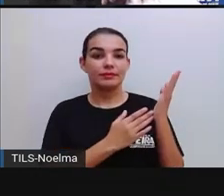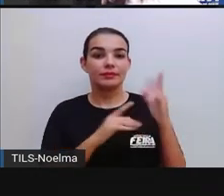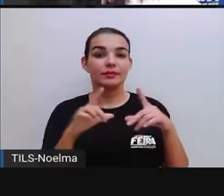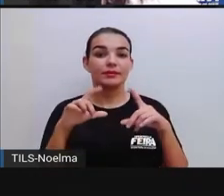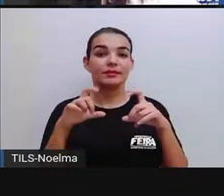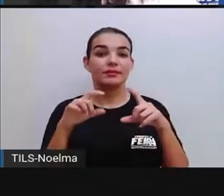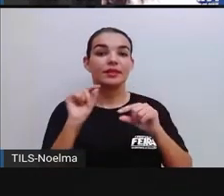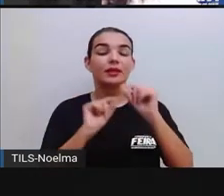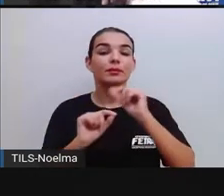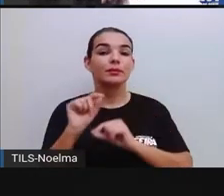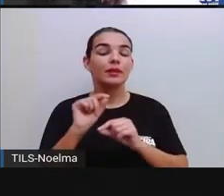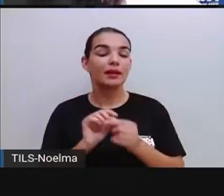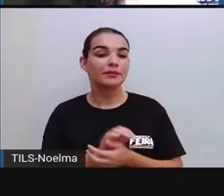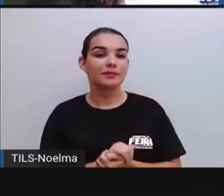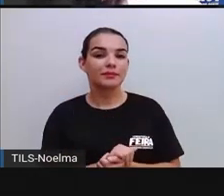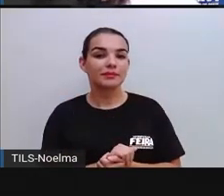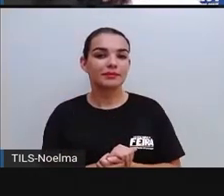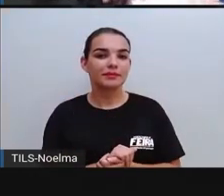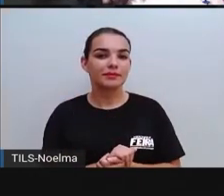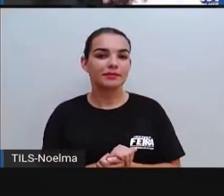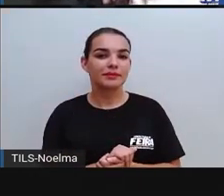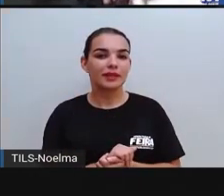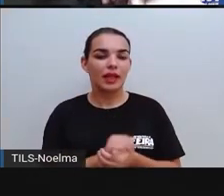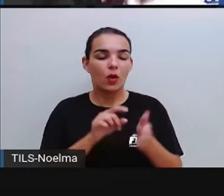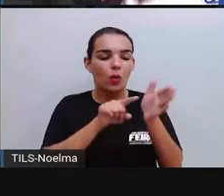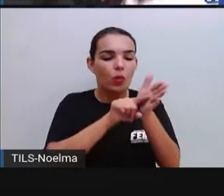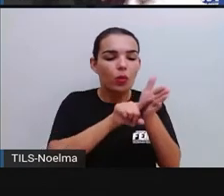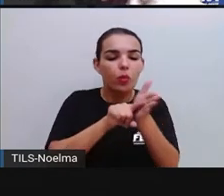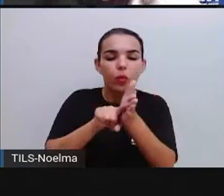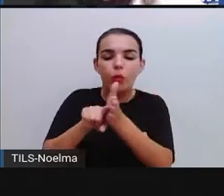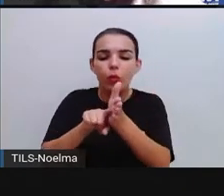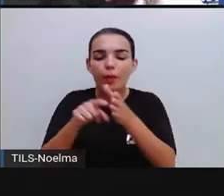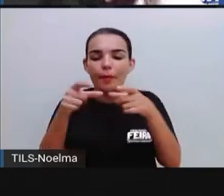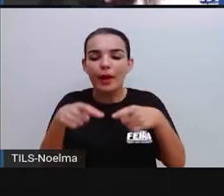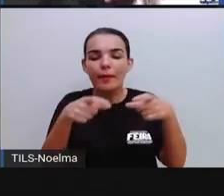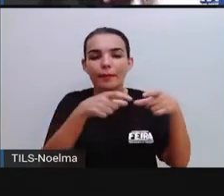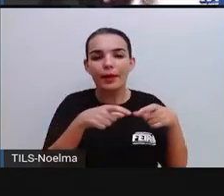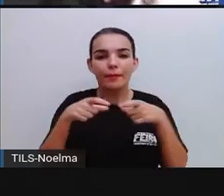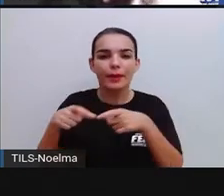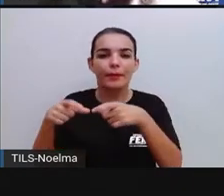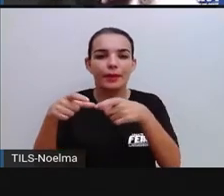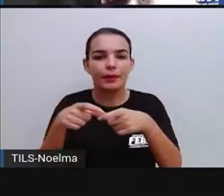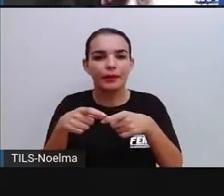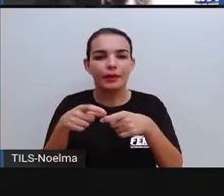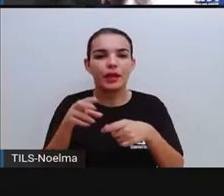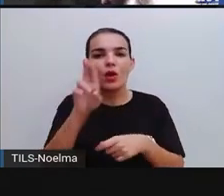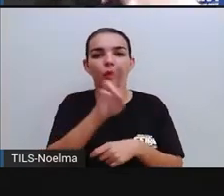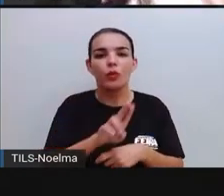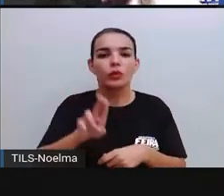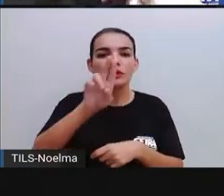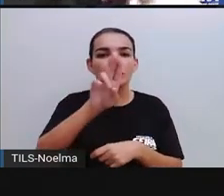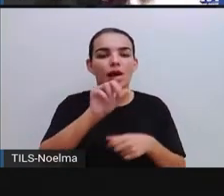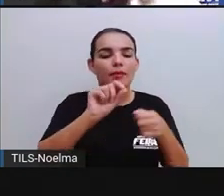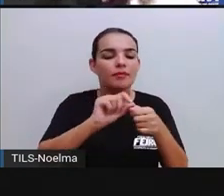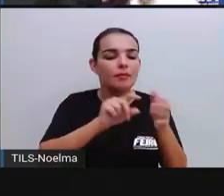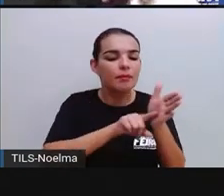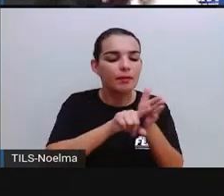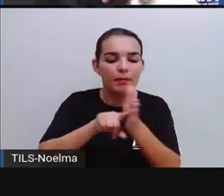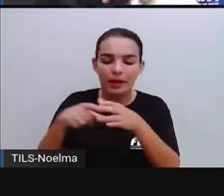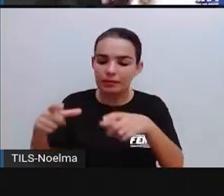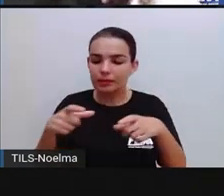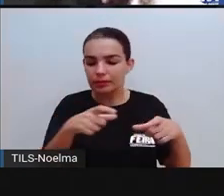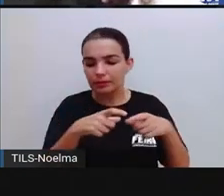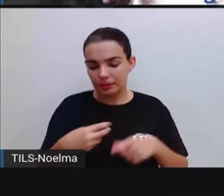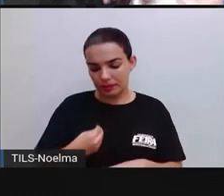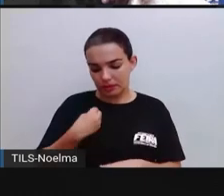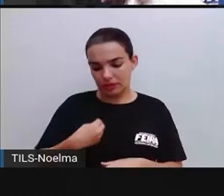ano diz respeito aí às fontes, né, que nós podemos utilizar aí para pesquisar os espaços de